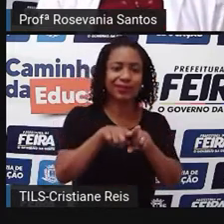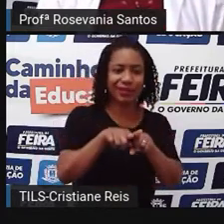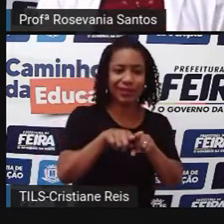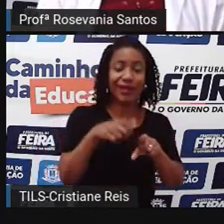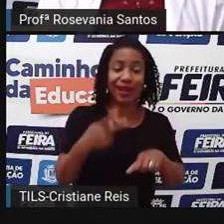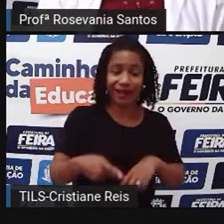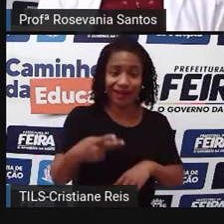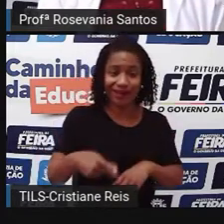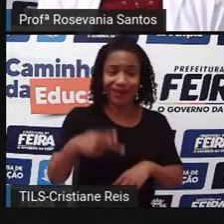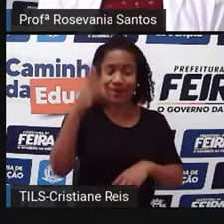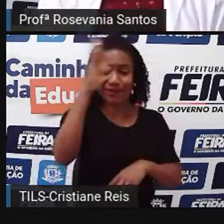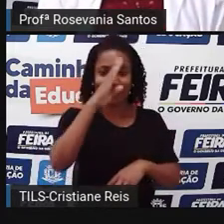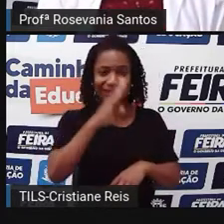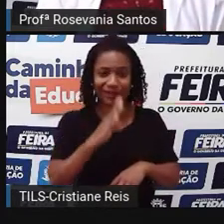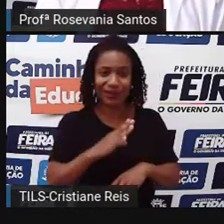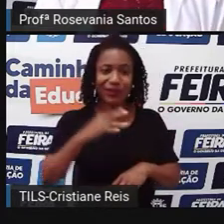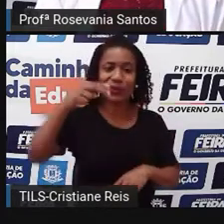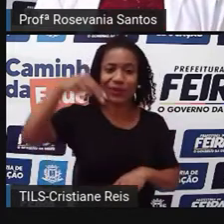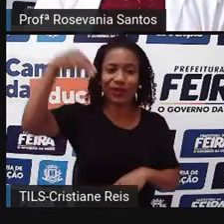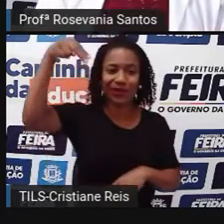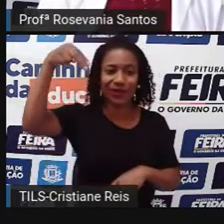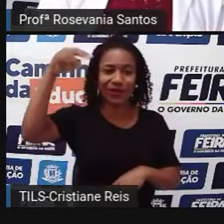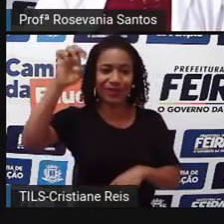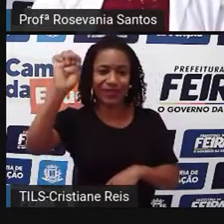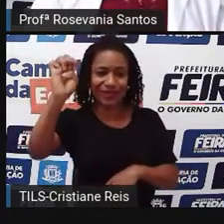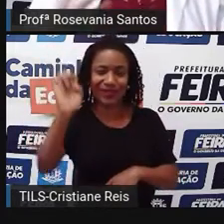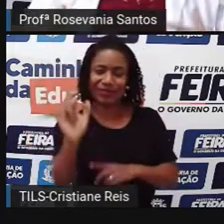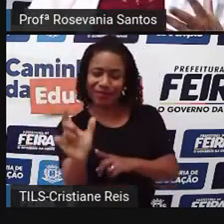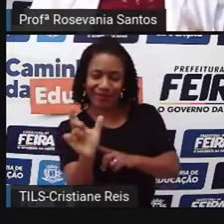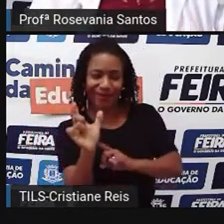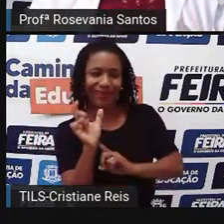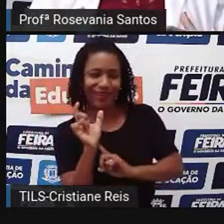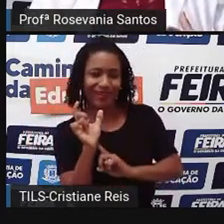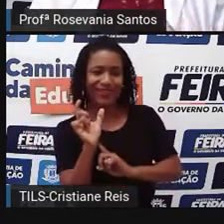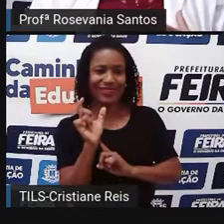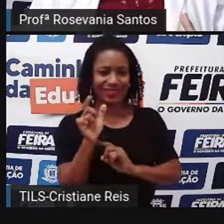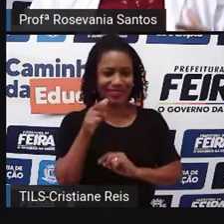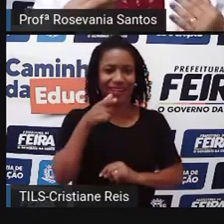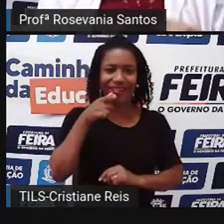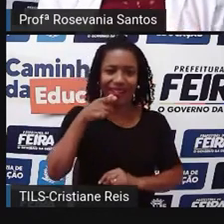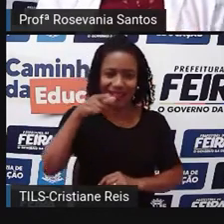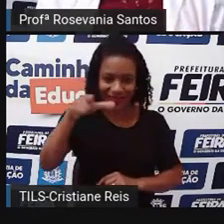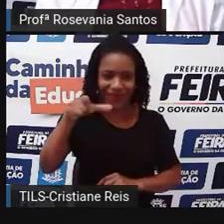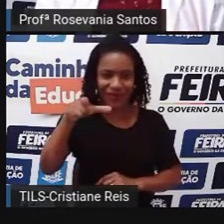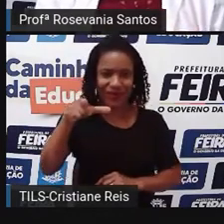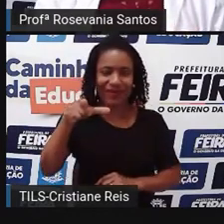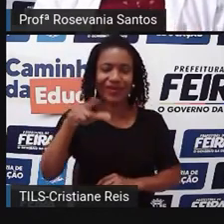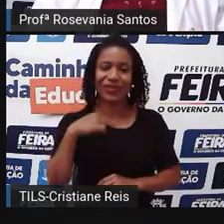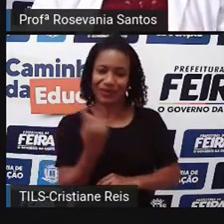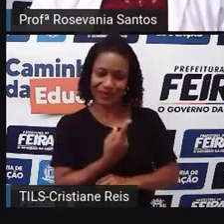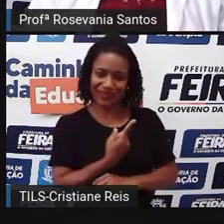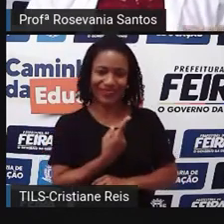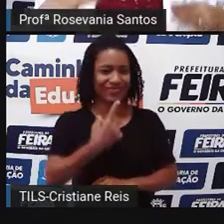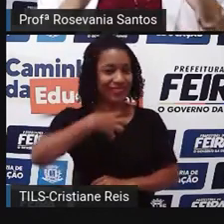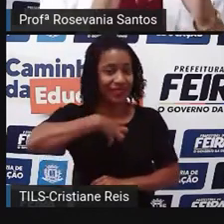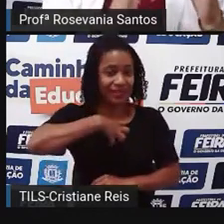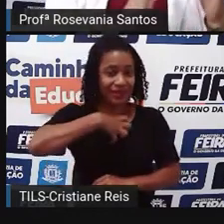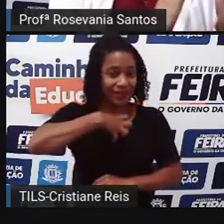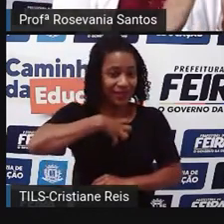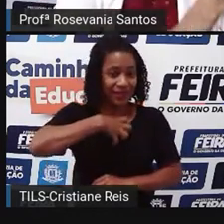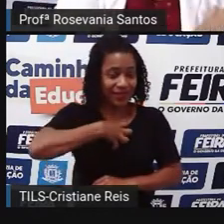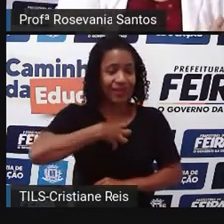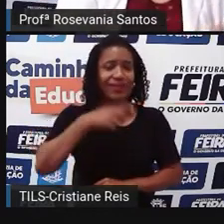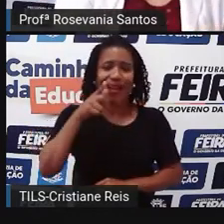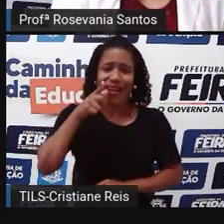determinada região aqui no Nordeste. Muitas pessoas brincam dizendo que a gente deveria, principalmente nós baianos, né? E a gente